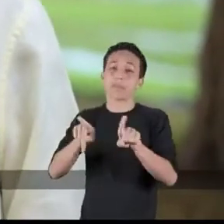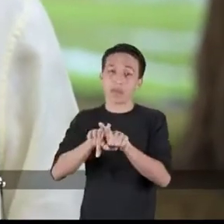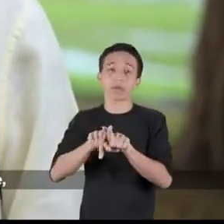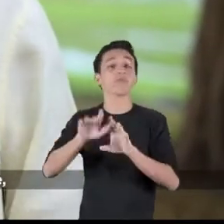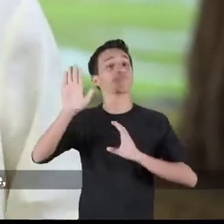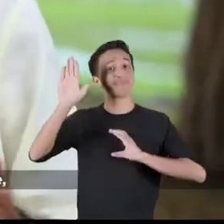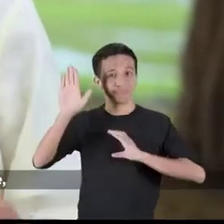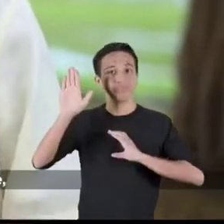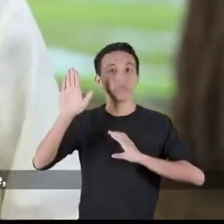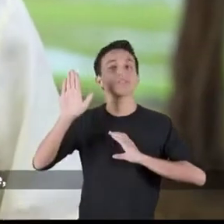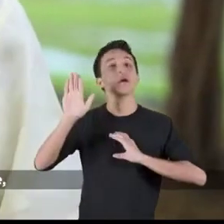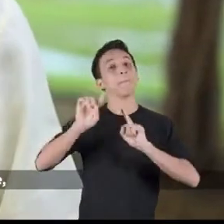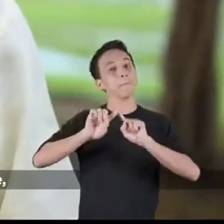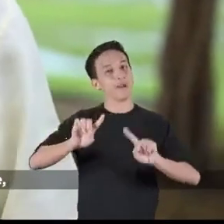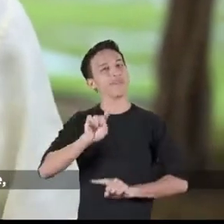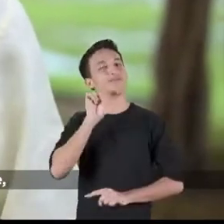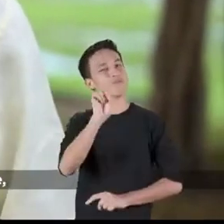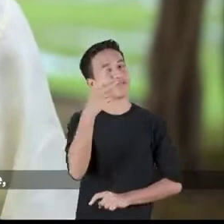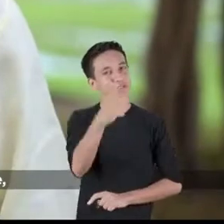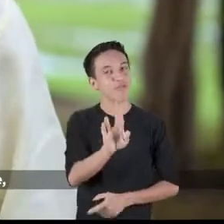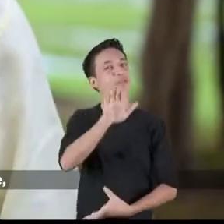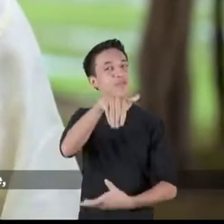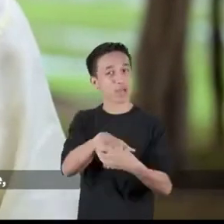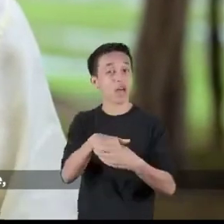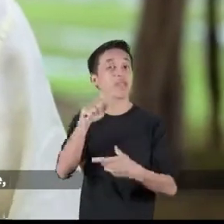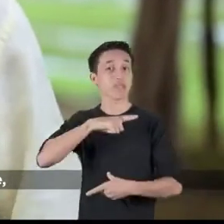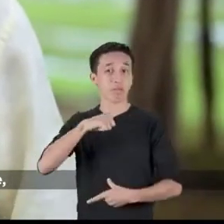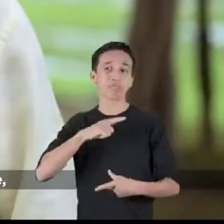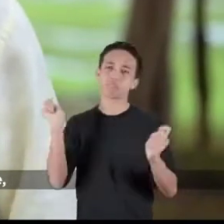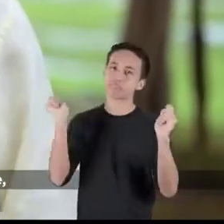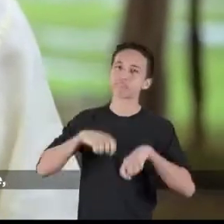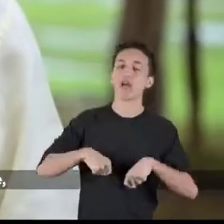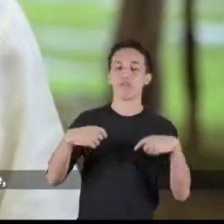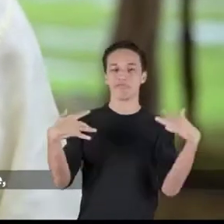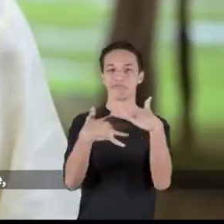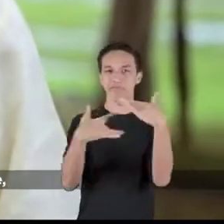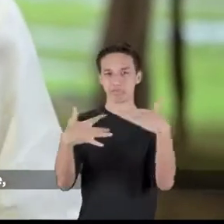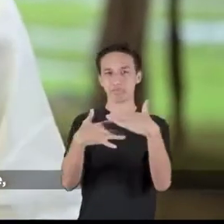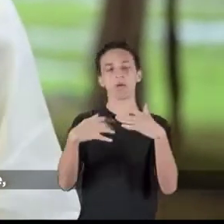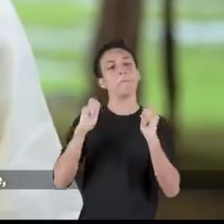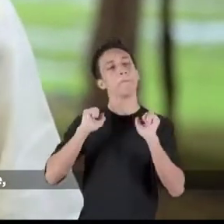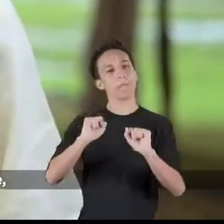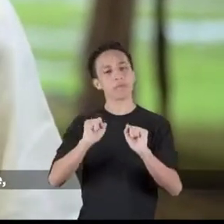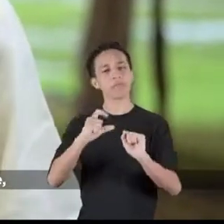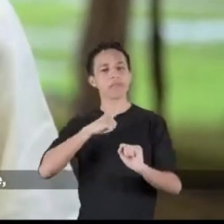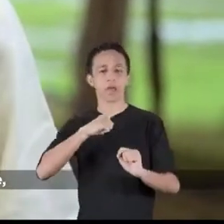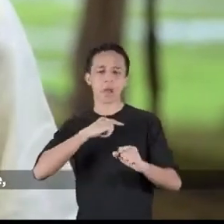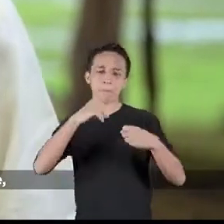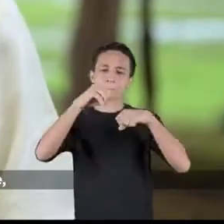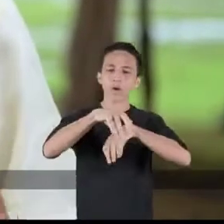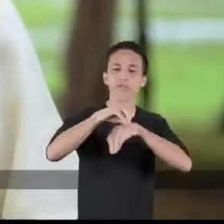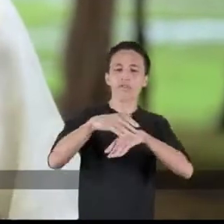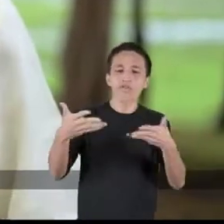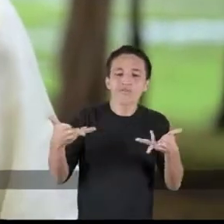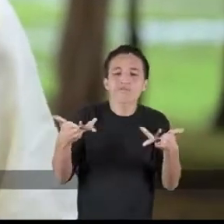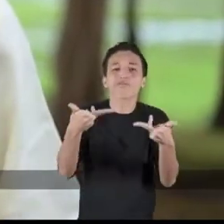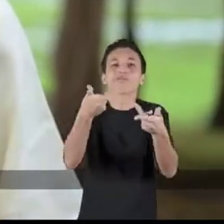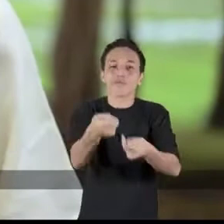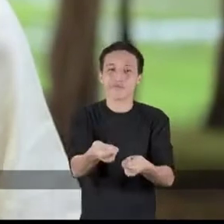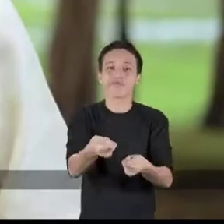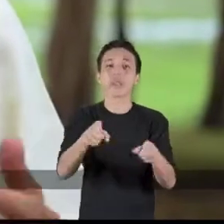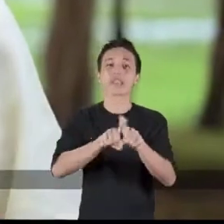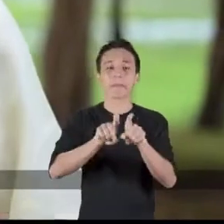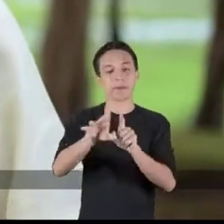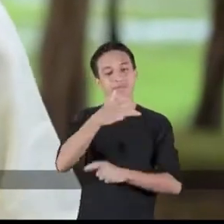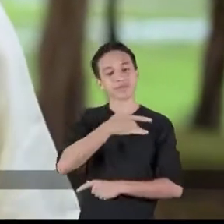políticos. Mas o seu voto tem poder. Nossa cidade pode ter uma educação de qualidade, saúde para